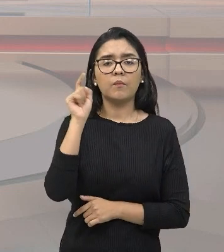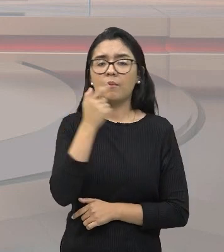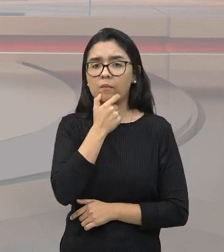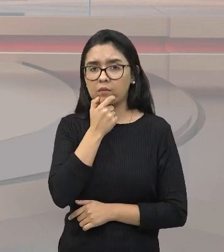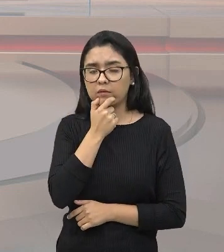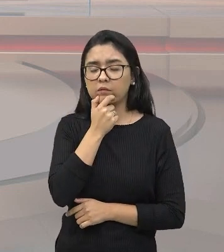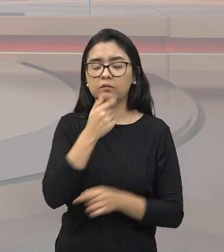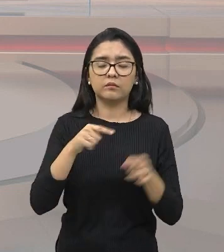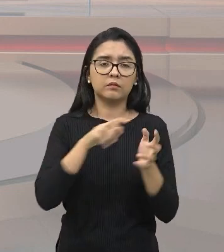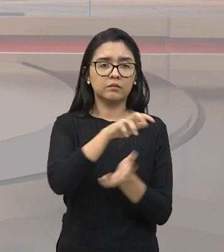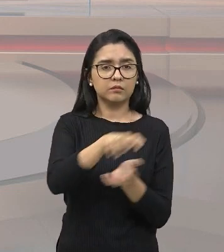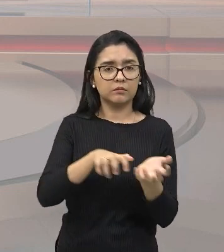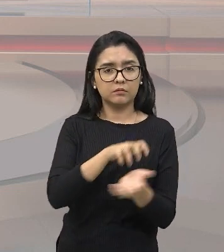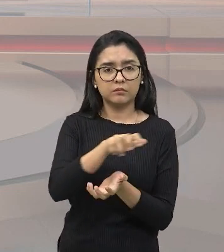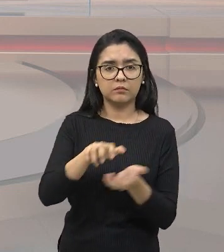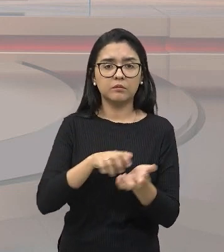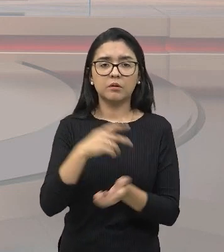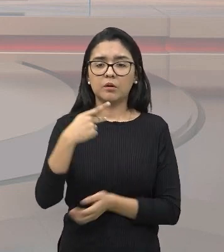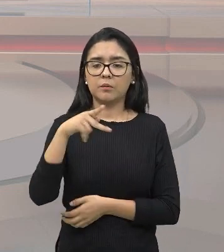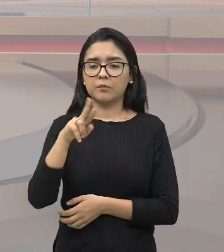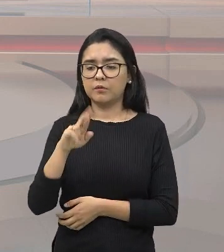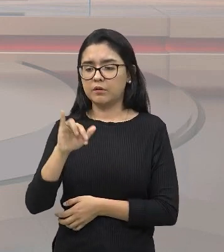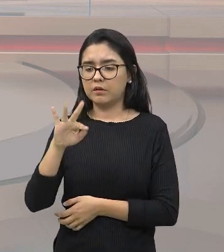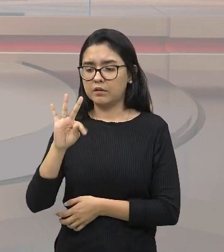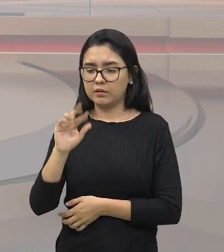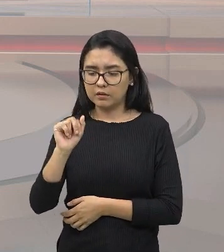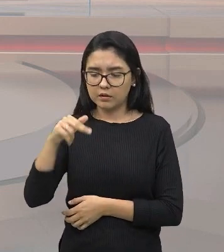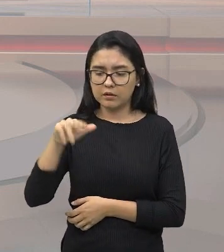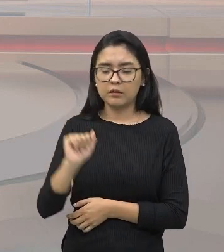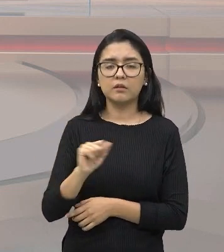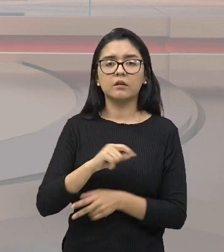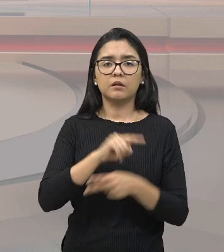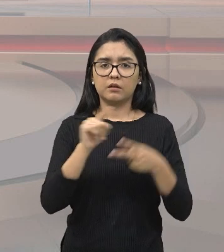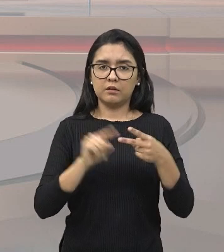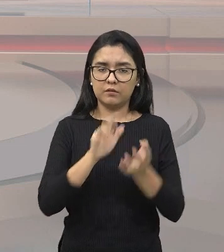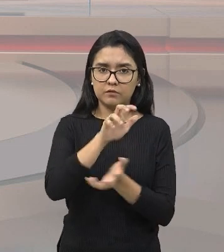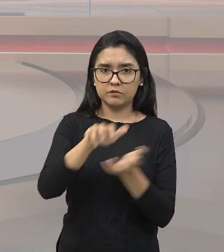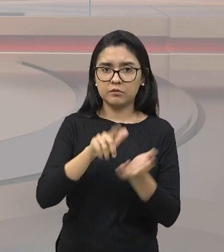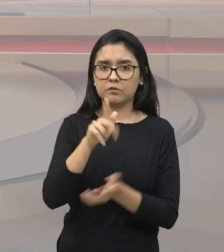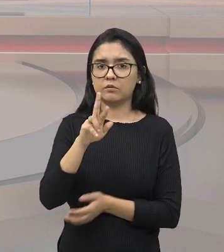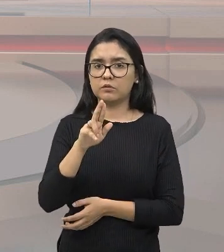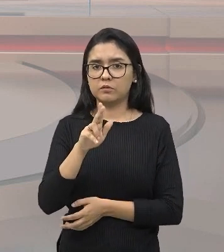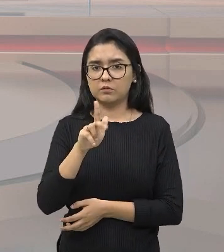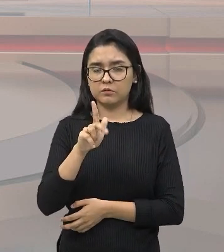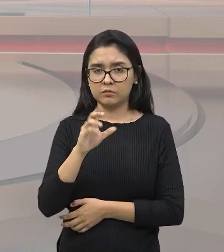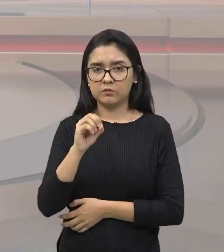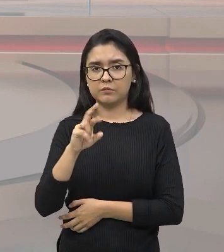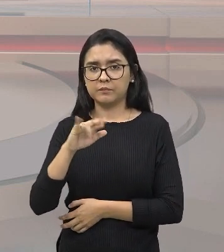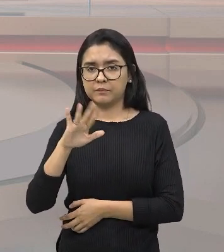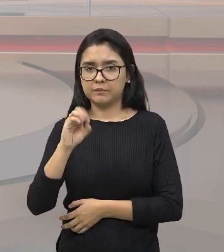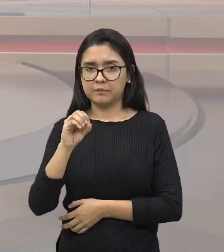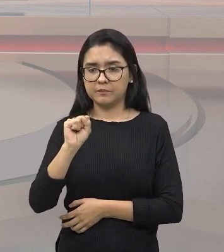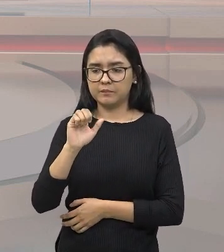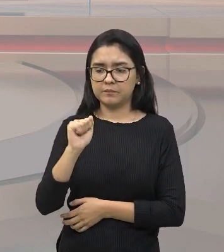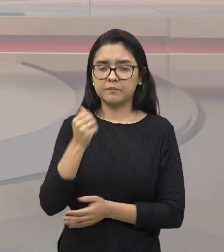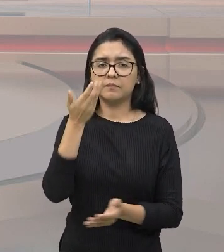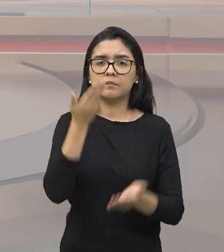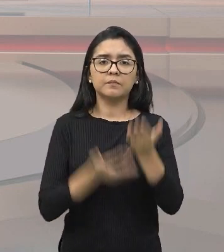Gloriosa, a Revolução Puritana, que, a partir dali, a gente começou a ver a queda do regime